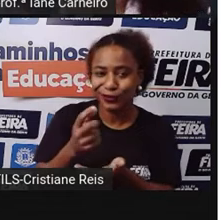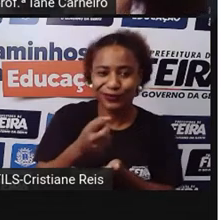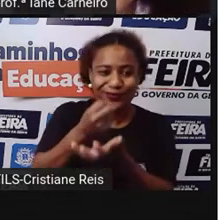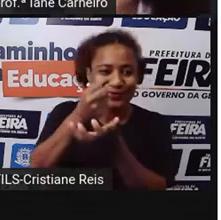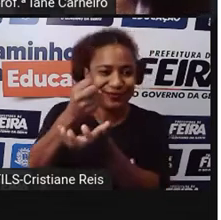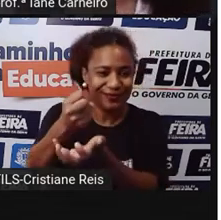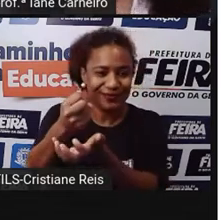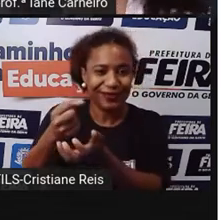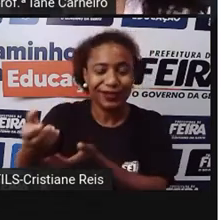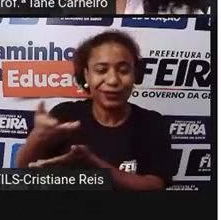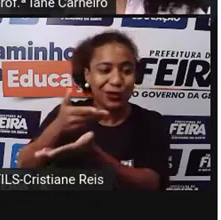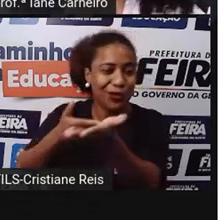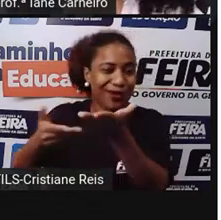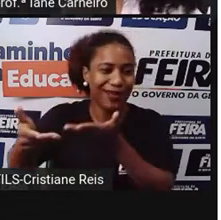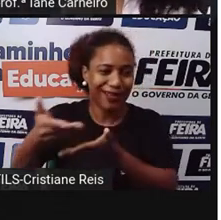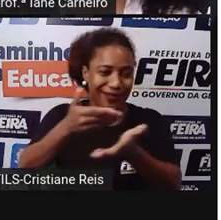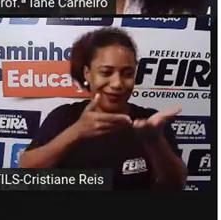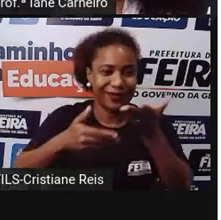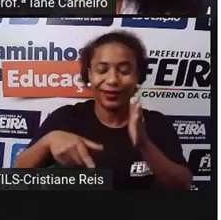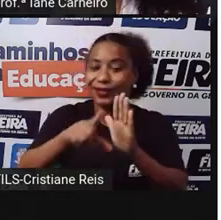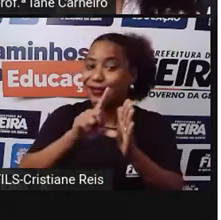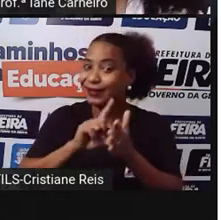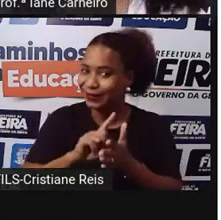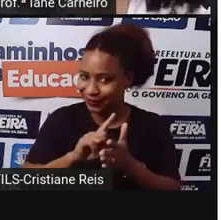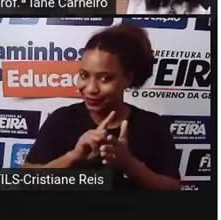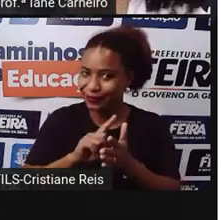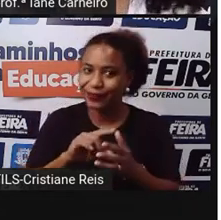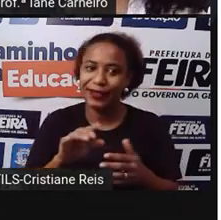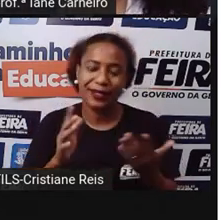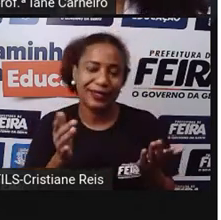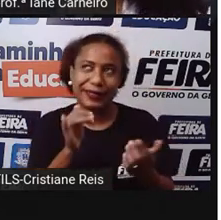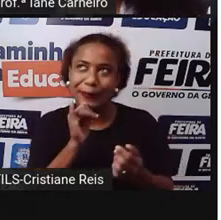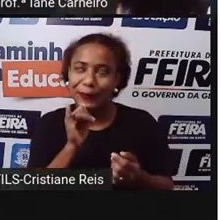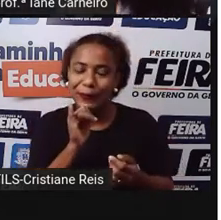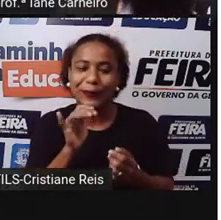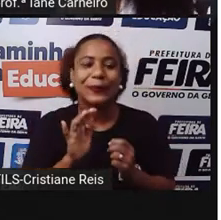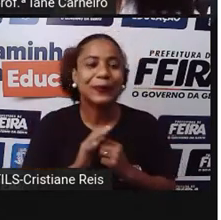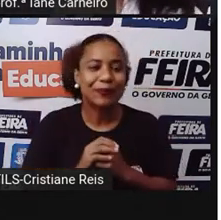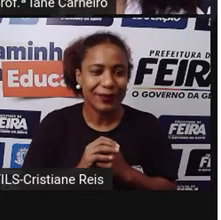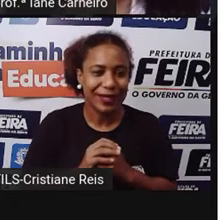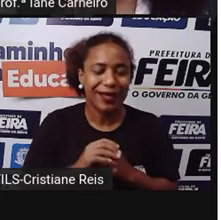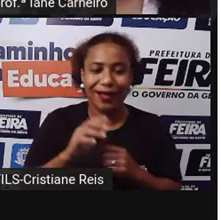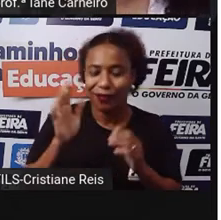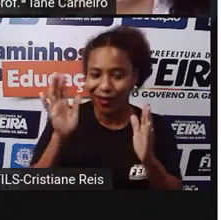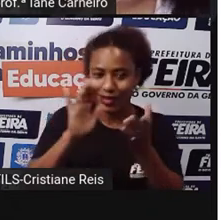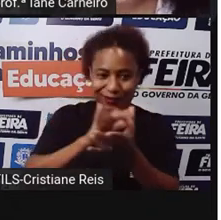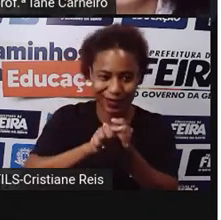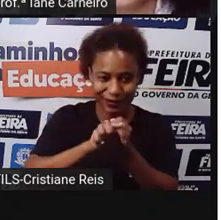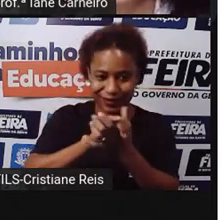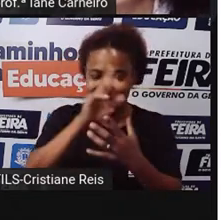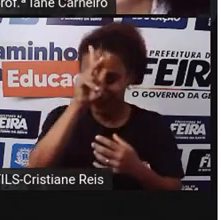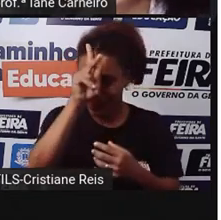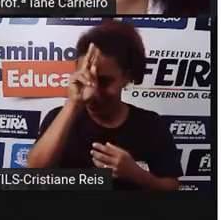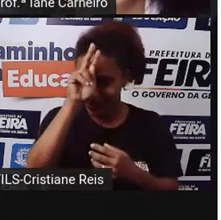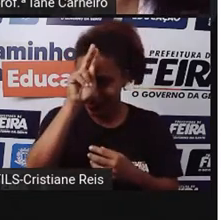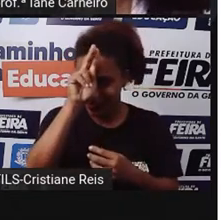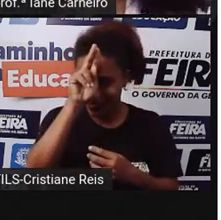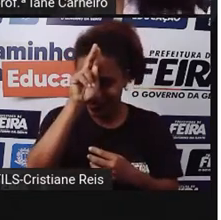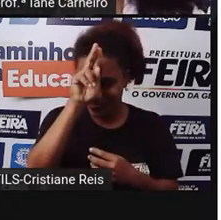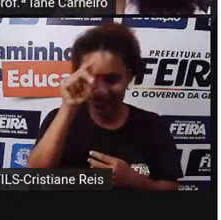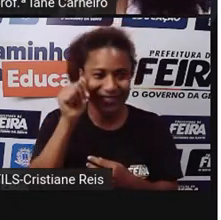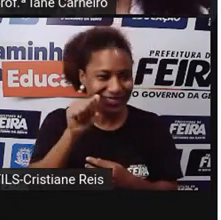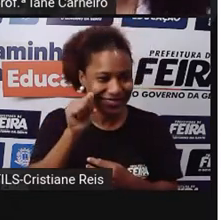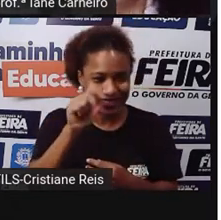trocavam As coisas Então se você tivesse Por exemplo Lá no casamento Da Dona Baratinha A Dona Baratinha Precisava da